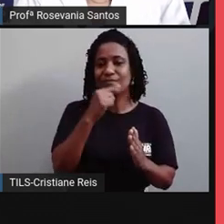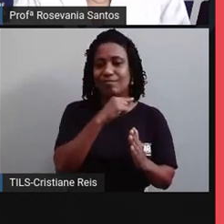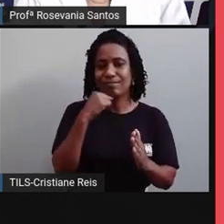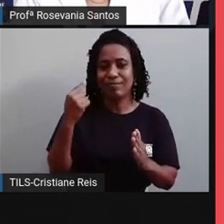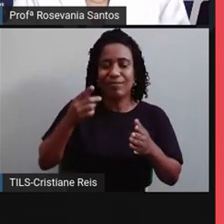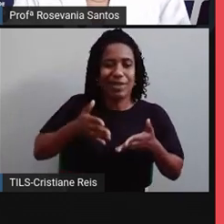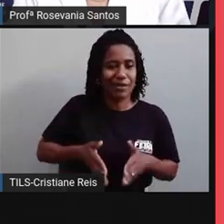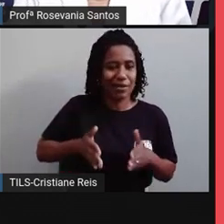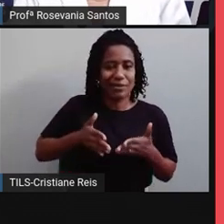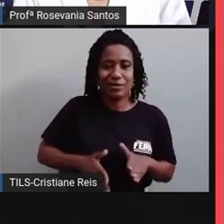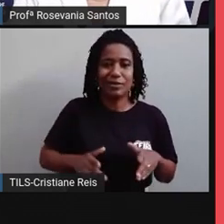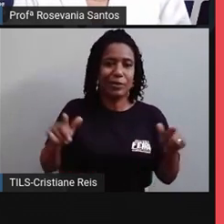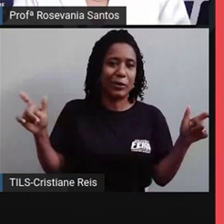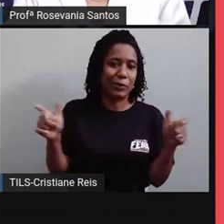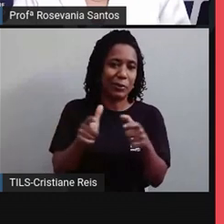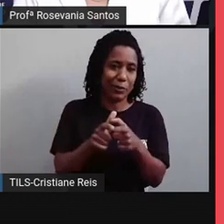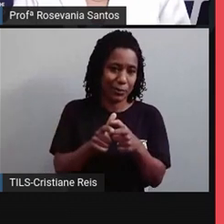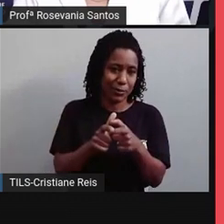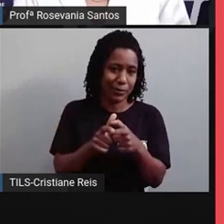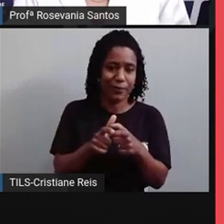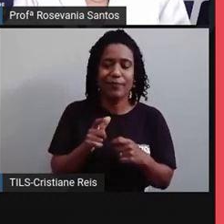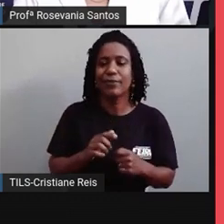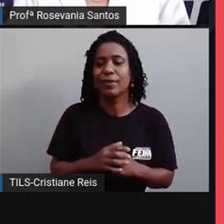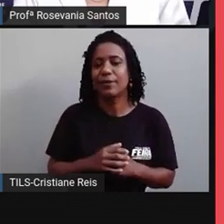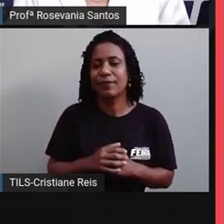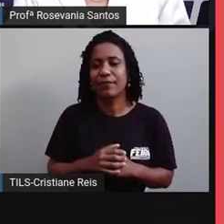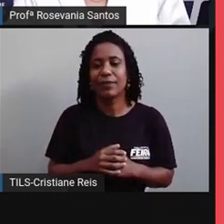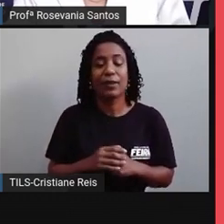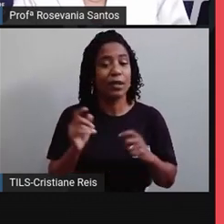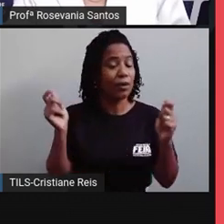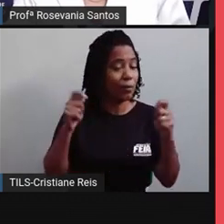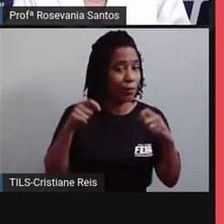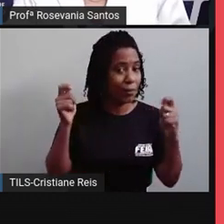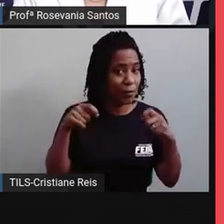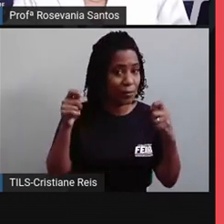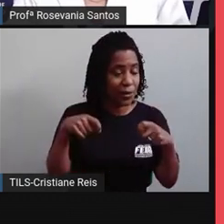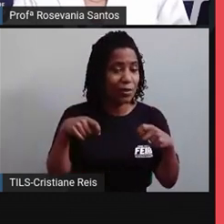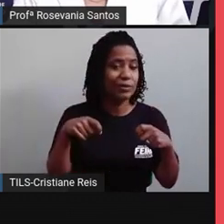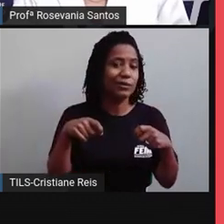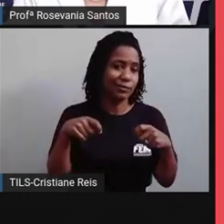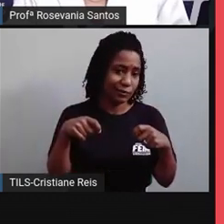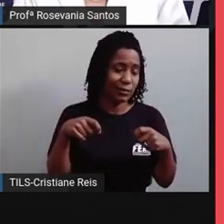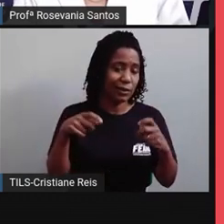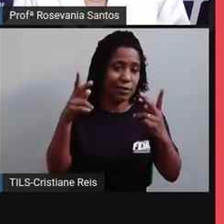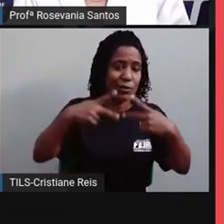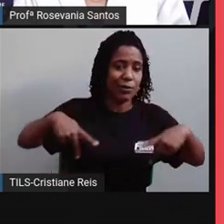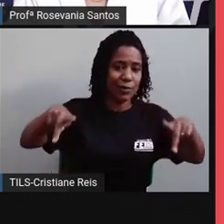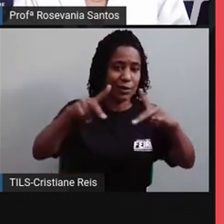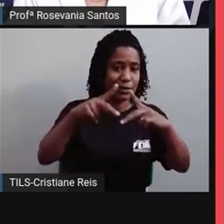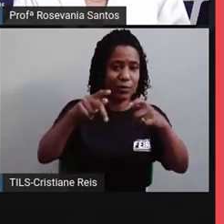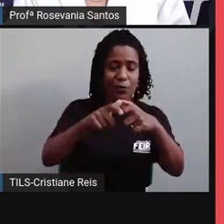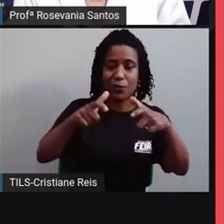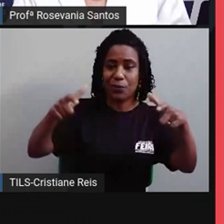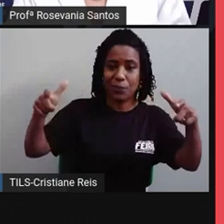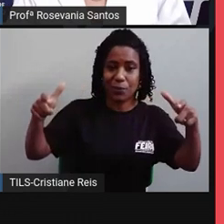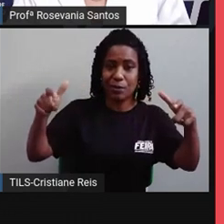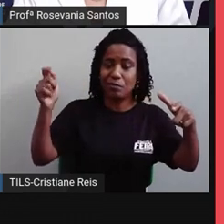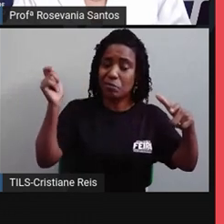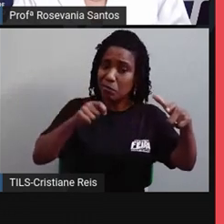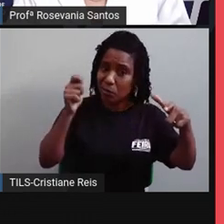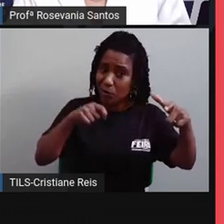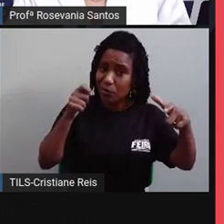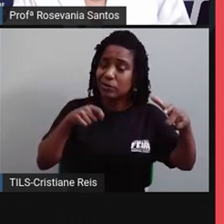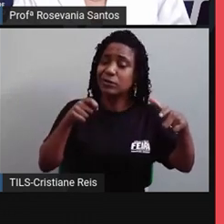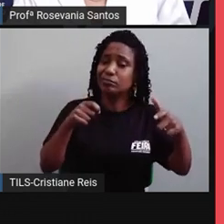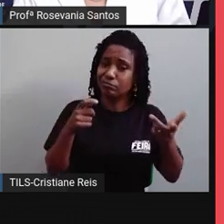que vão nascer. Mas eu também posso ter um cenário em que vai ter um aumento da população, já que a gente já está tendo aqui a estabilização, e que